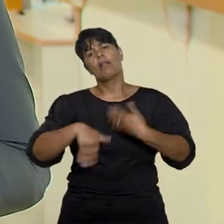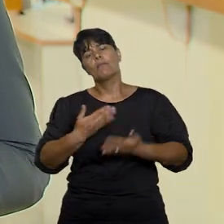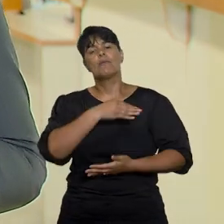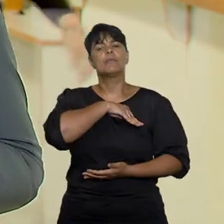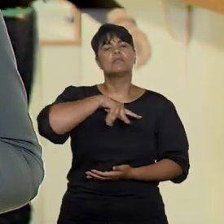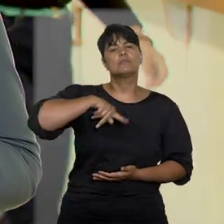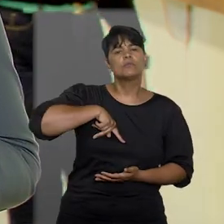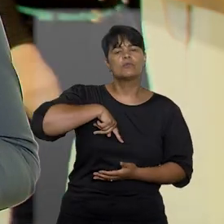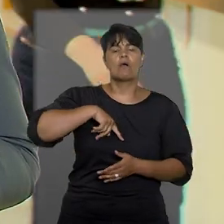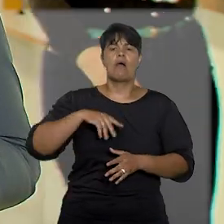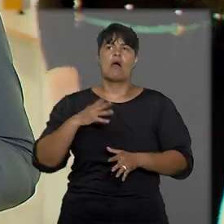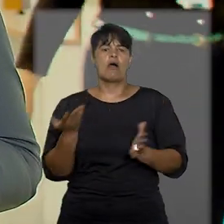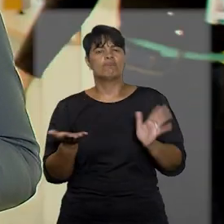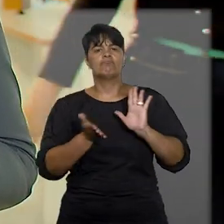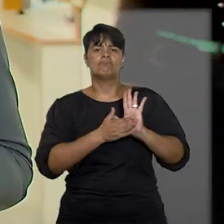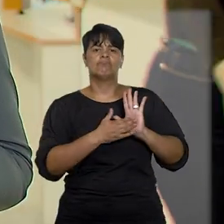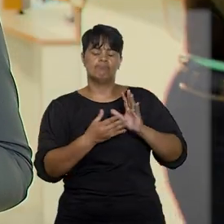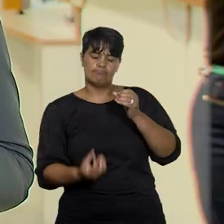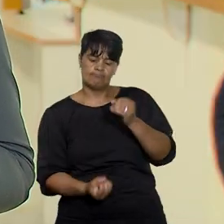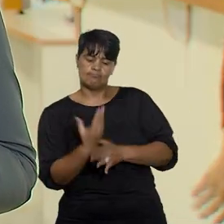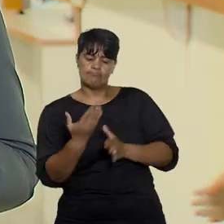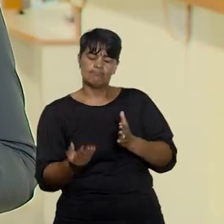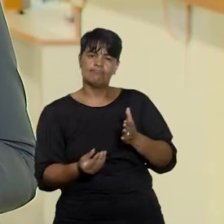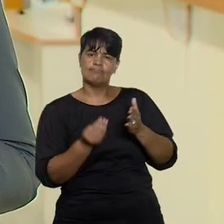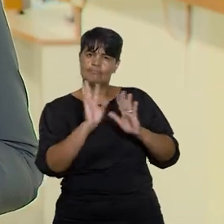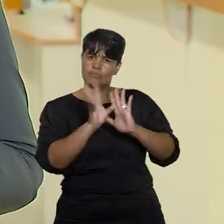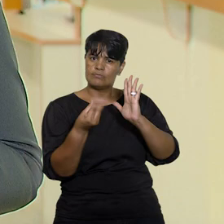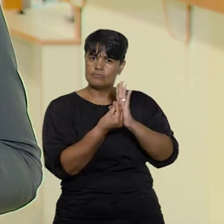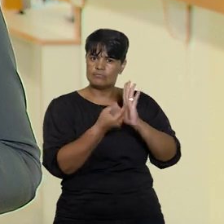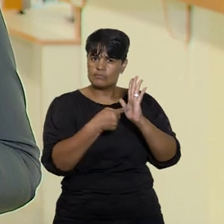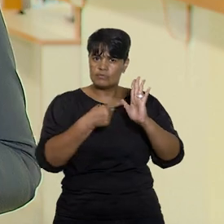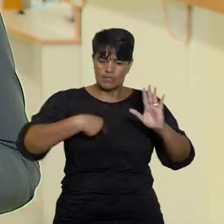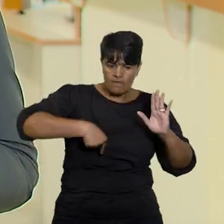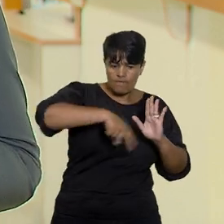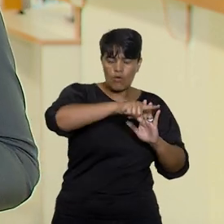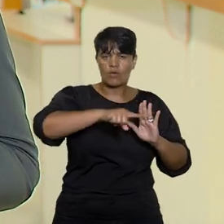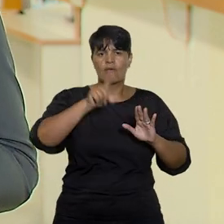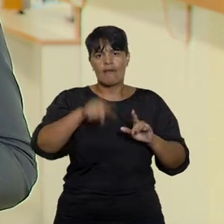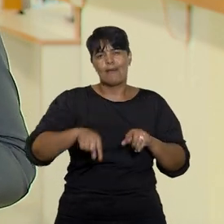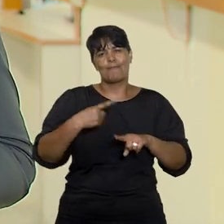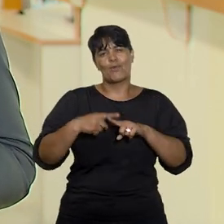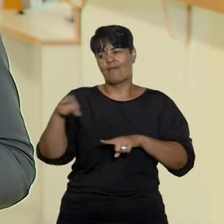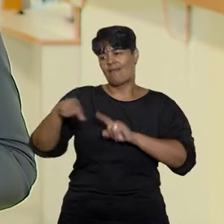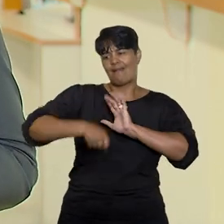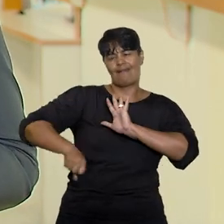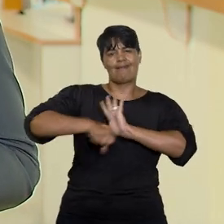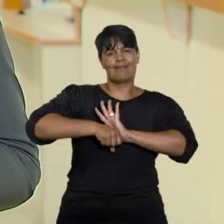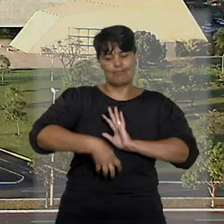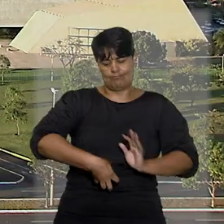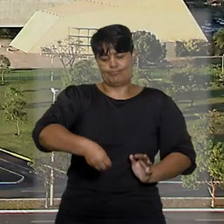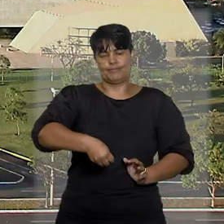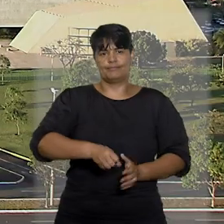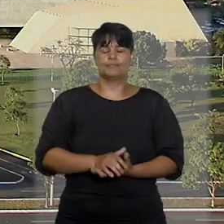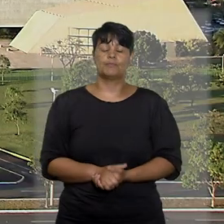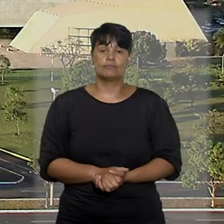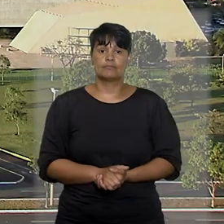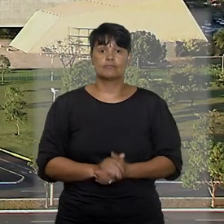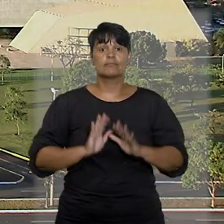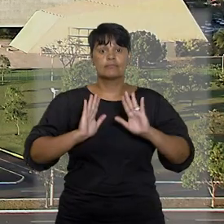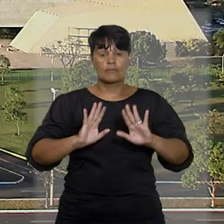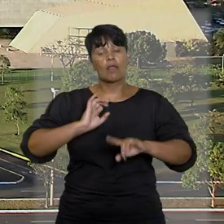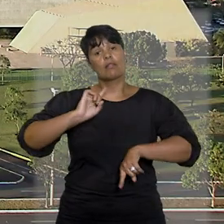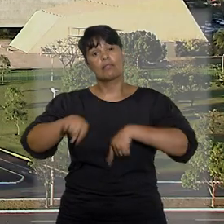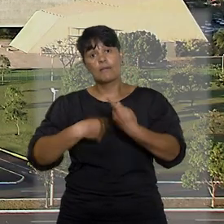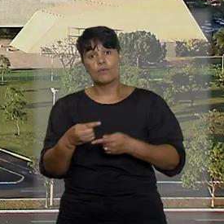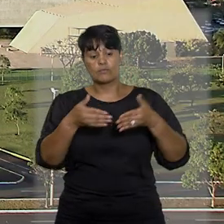Público então propôs a ação penal e a mulher foi pronunciada pelo crime de aborto previsto no Código Penal. No pedido de habeas